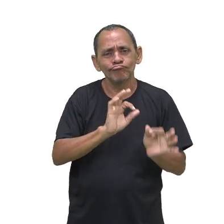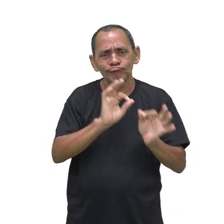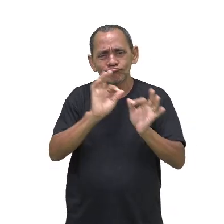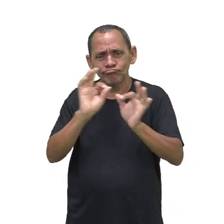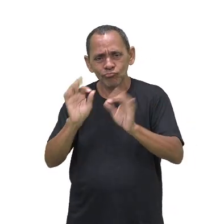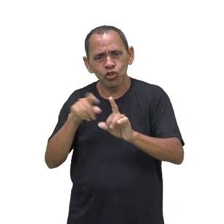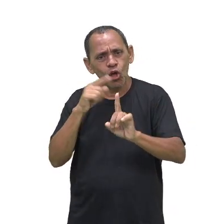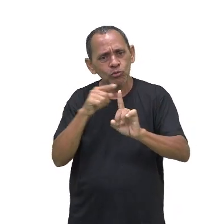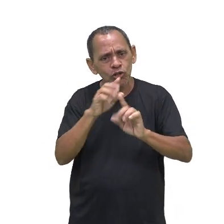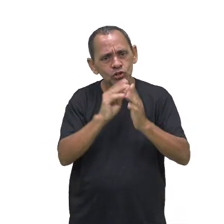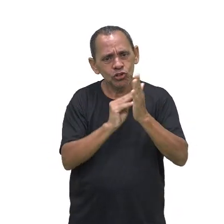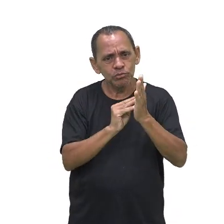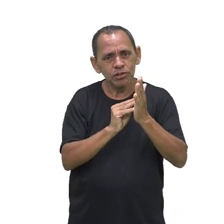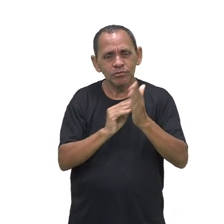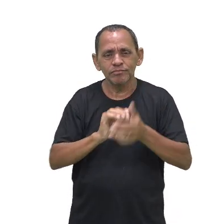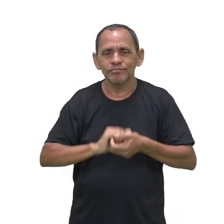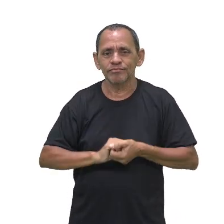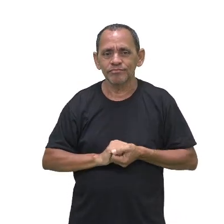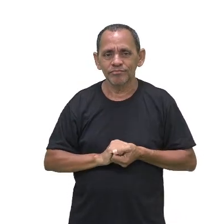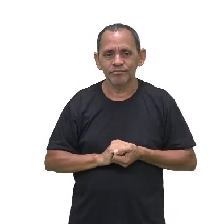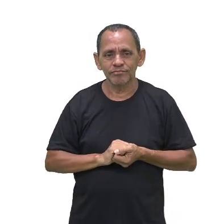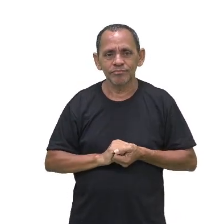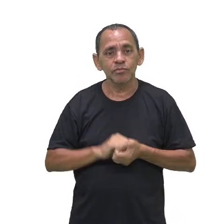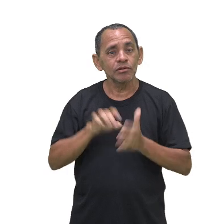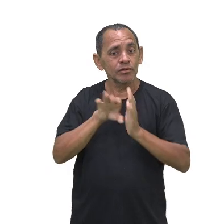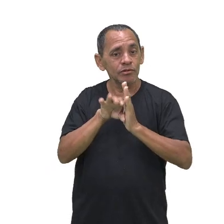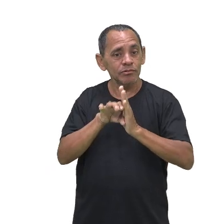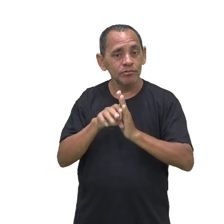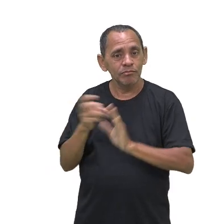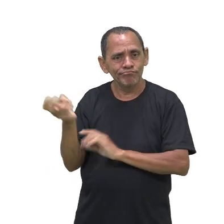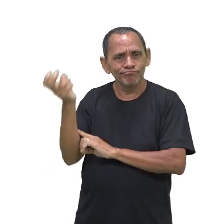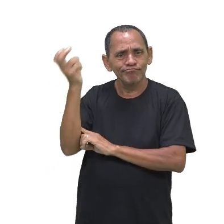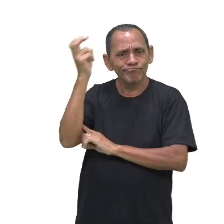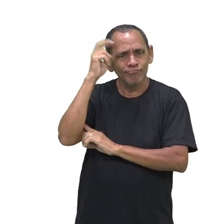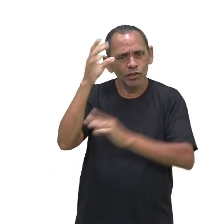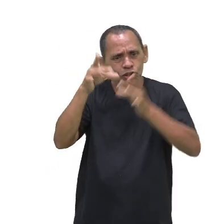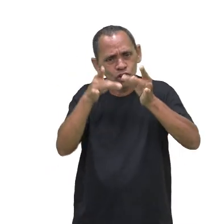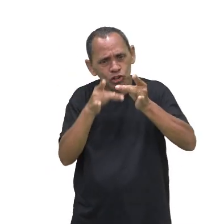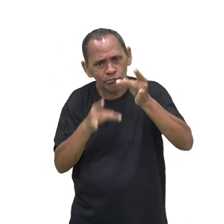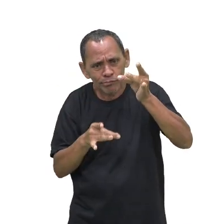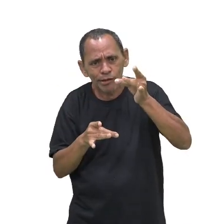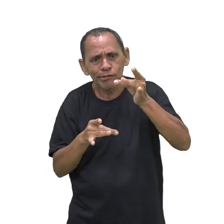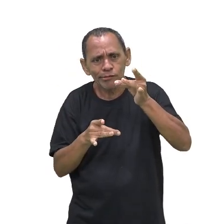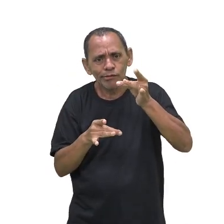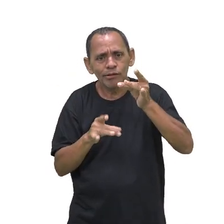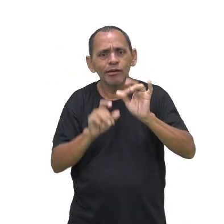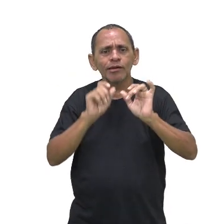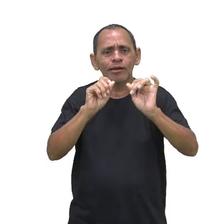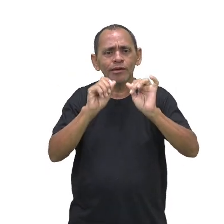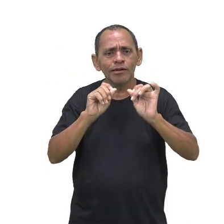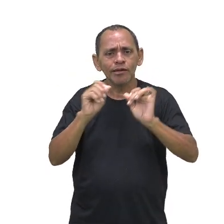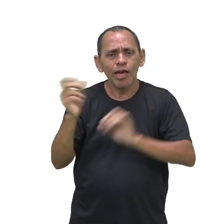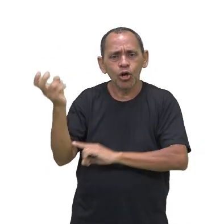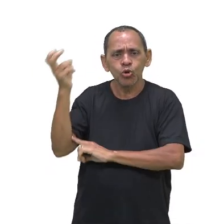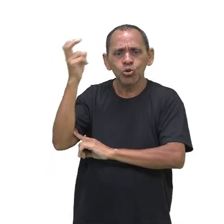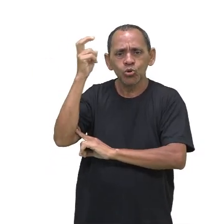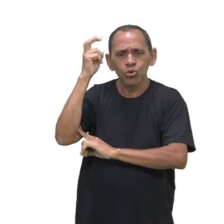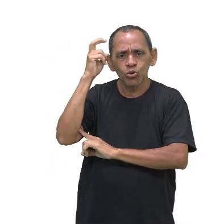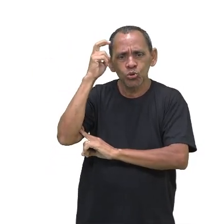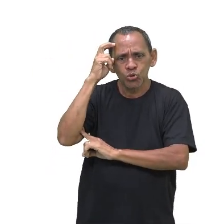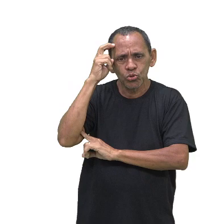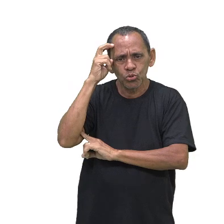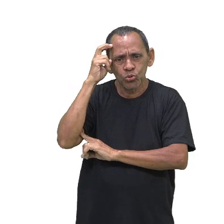conhecimento, conceito de cultura e o detalhamento, o que é cultura de